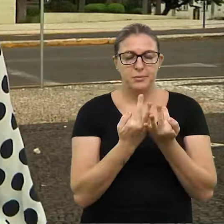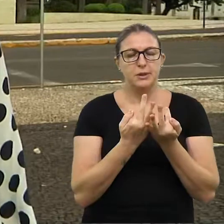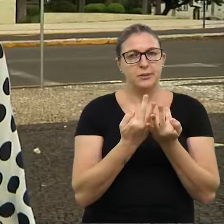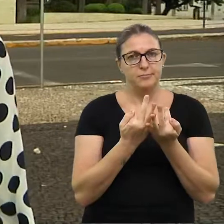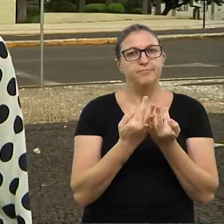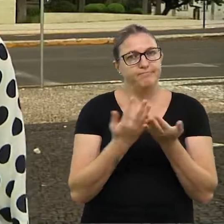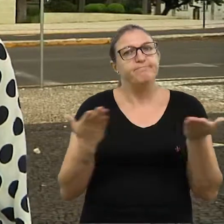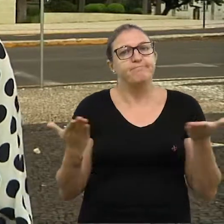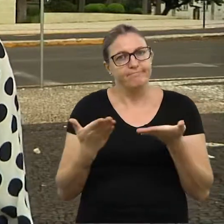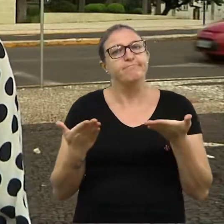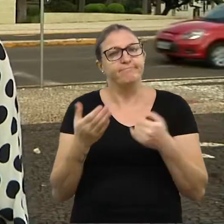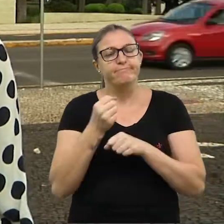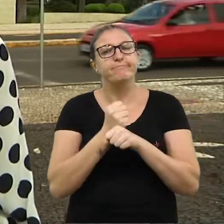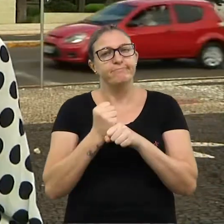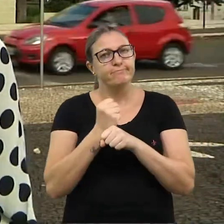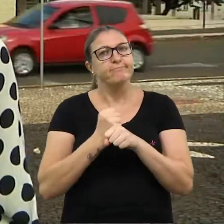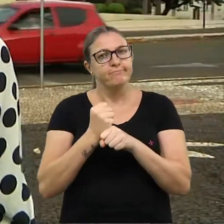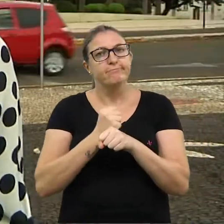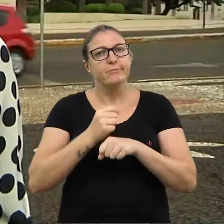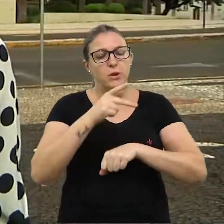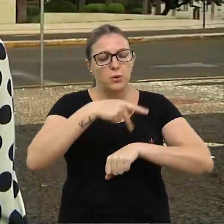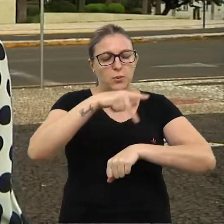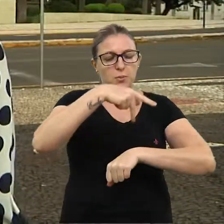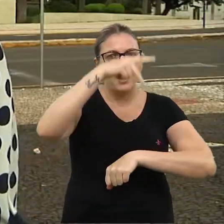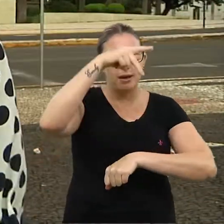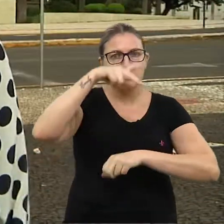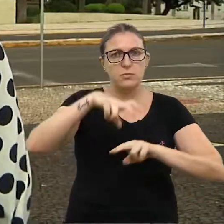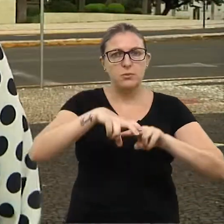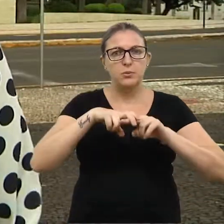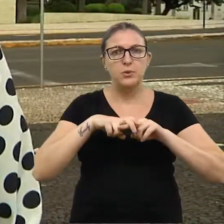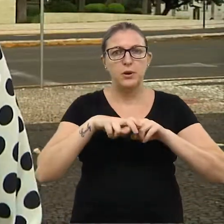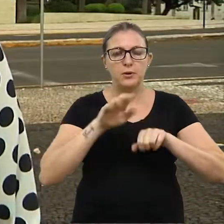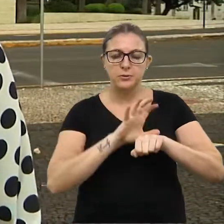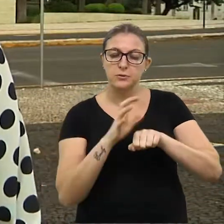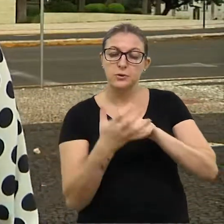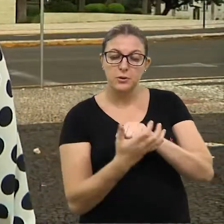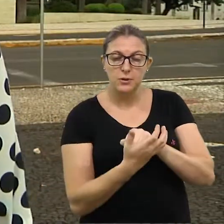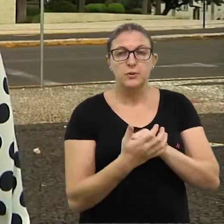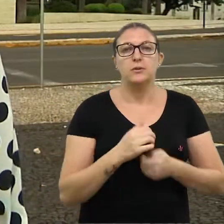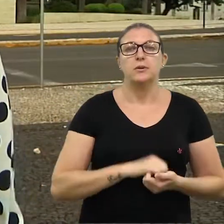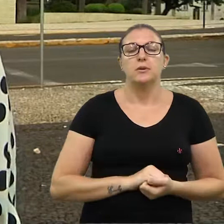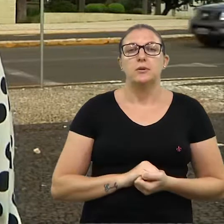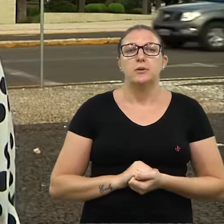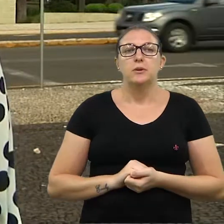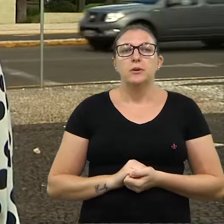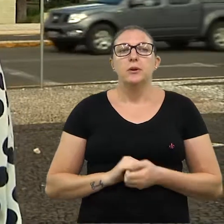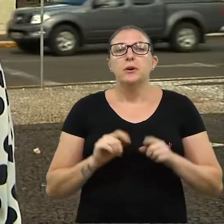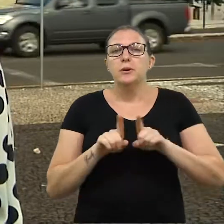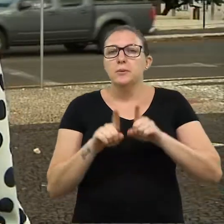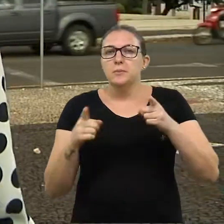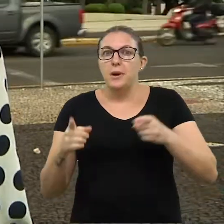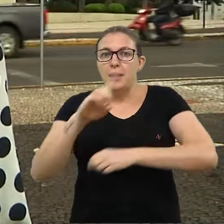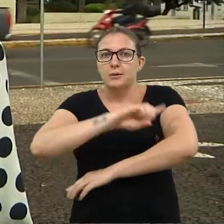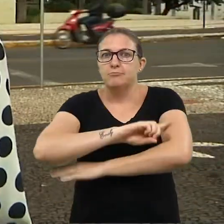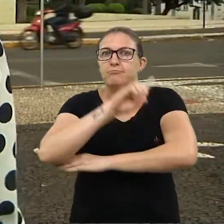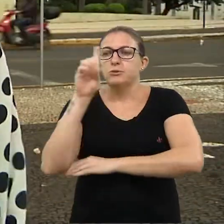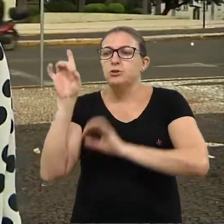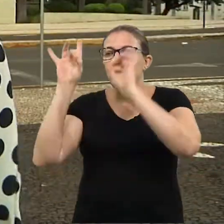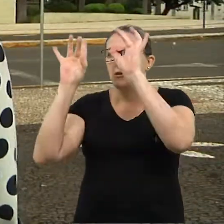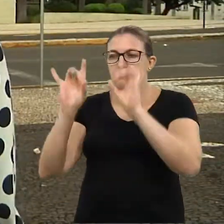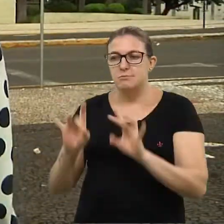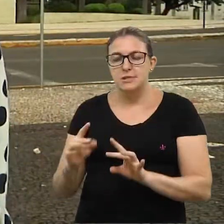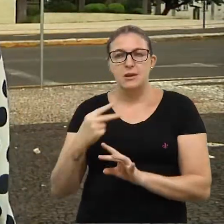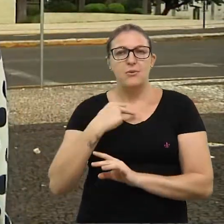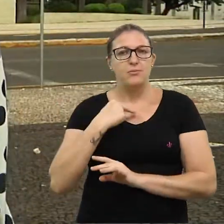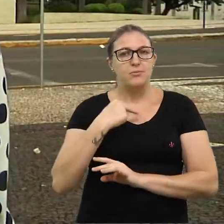É assim que vamos passar a Páscoa em virtude da pandemia da Covid-19. Mas para essa data